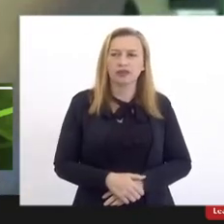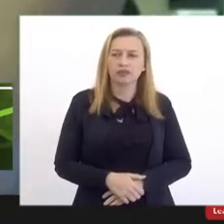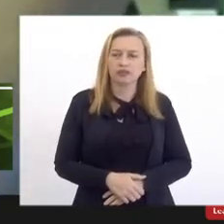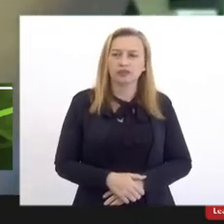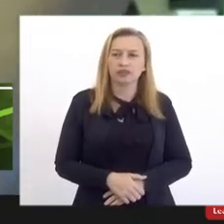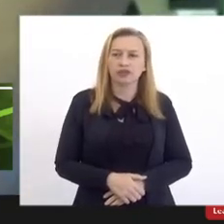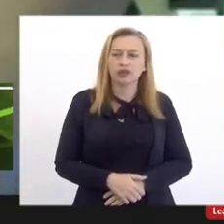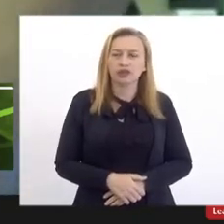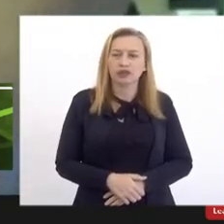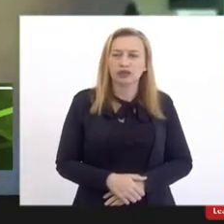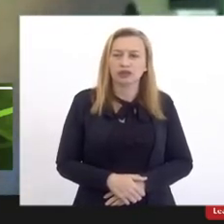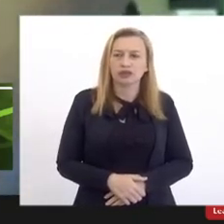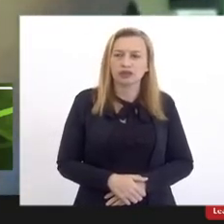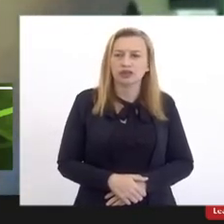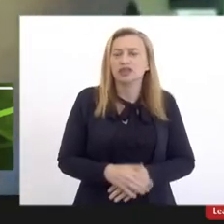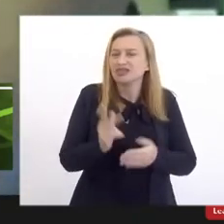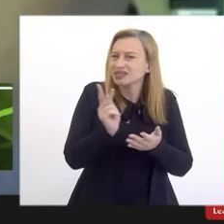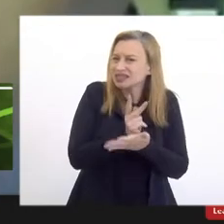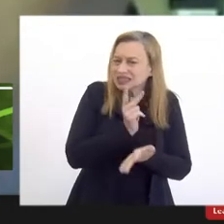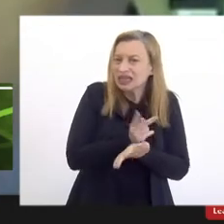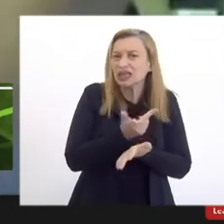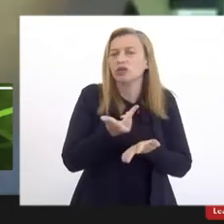e essas negligências